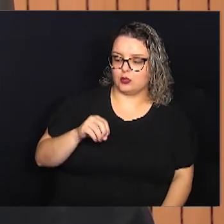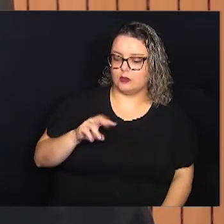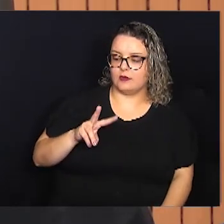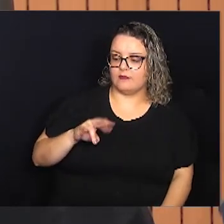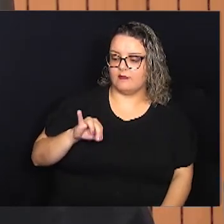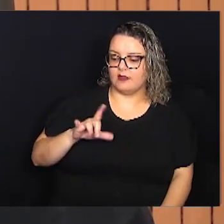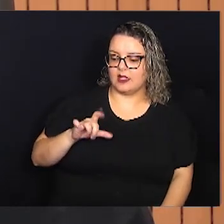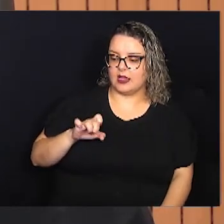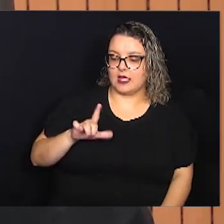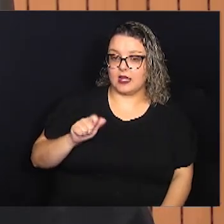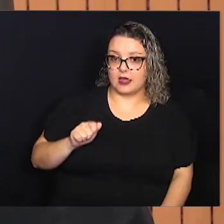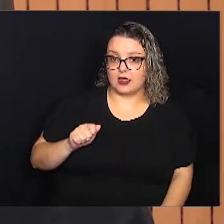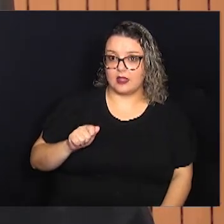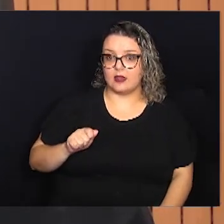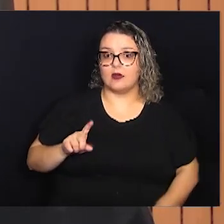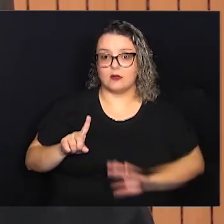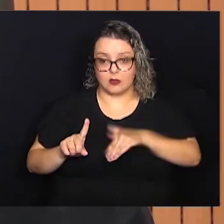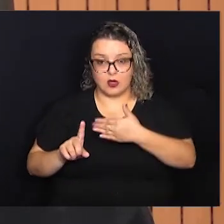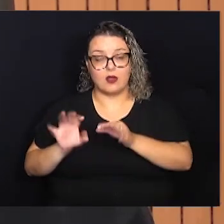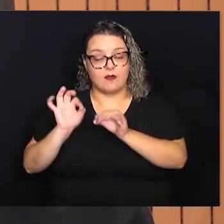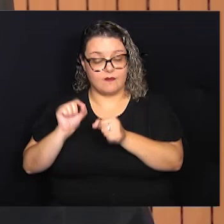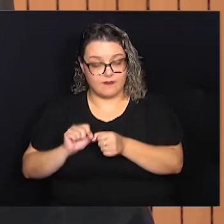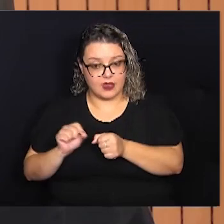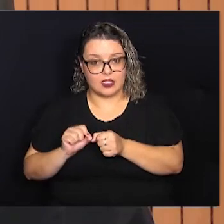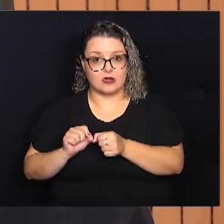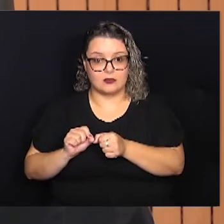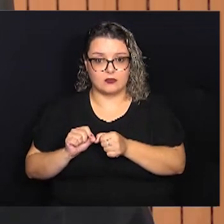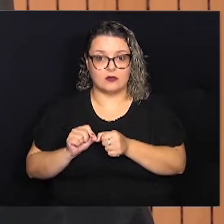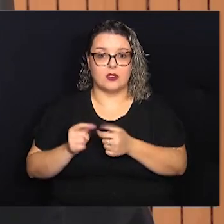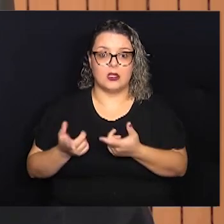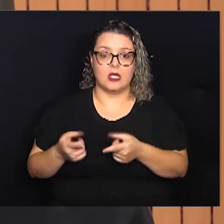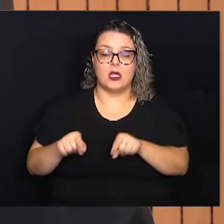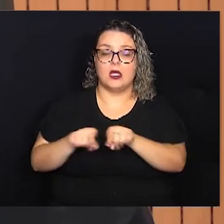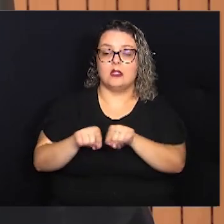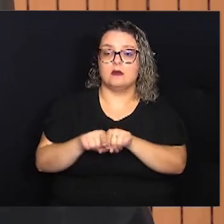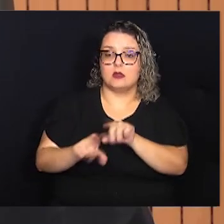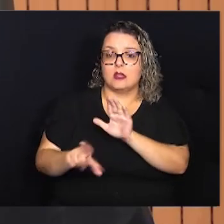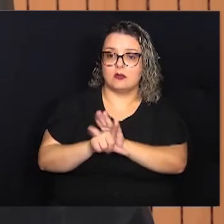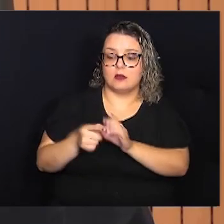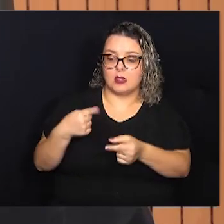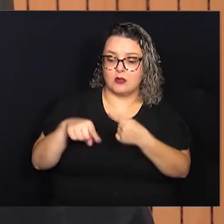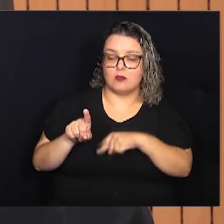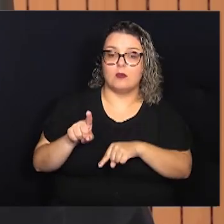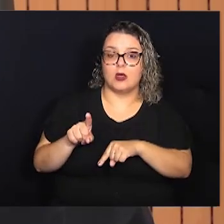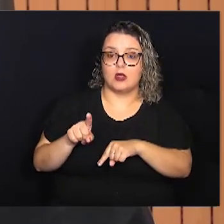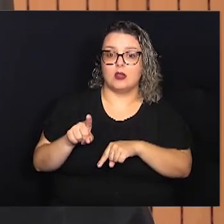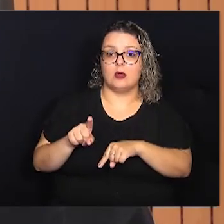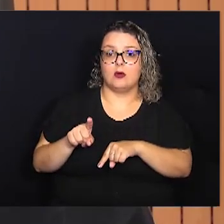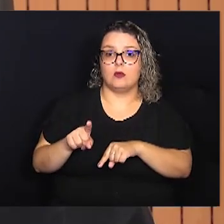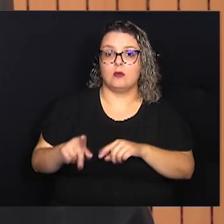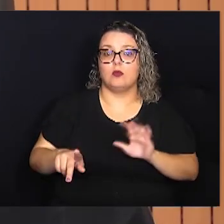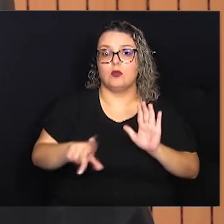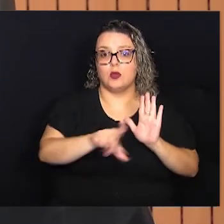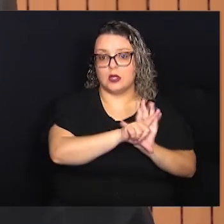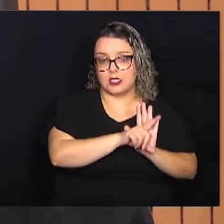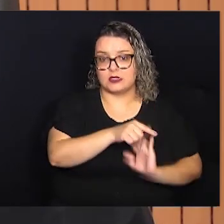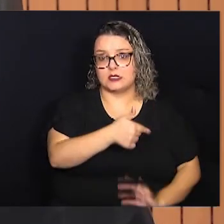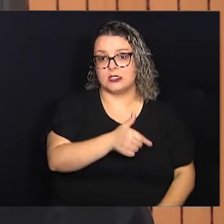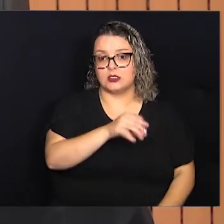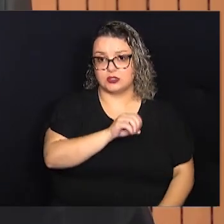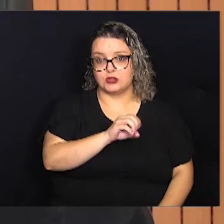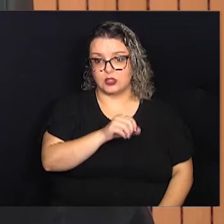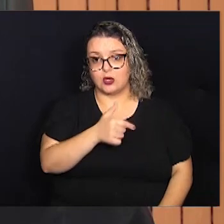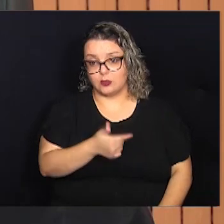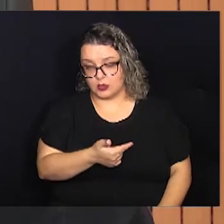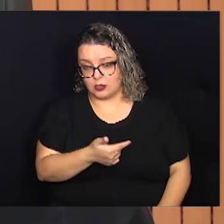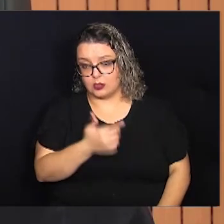homenagem muito justa, ela foi superada do ponto de vista legal por essa lei de